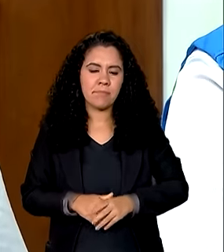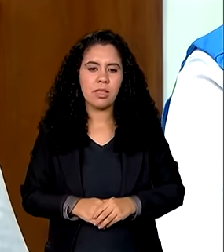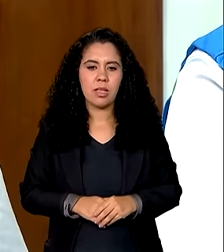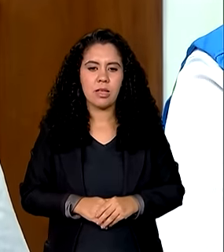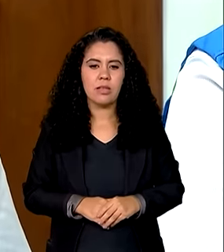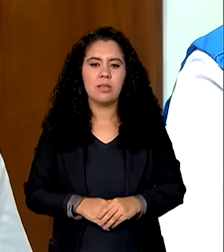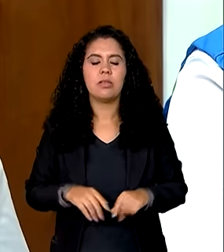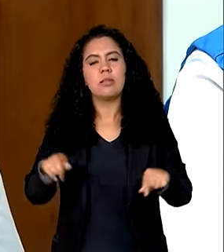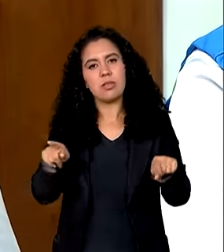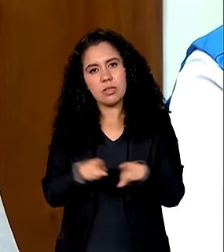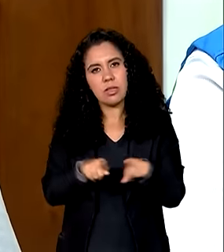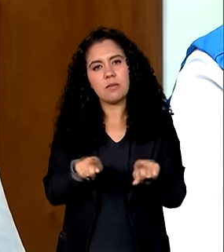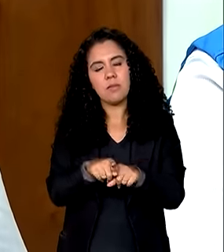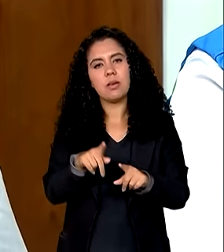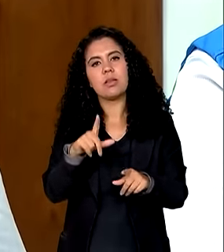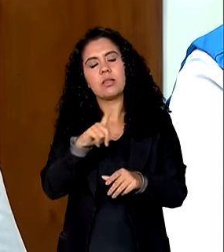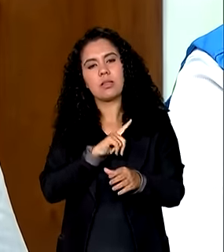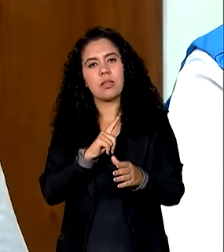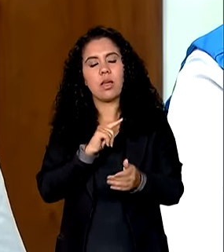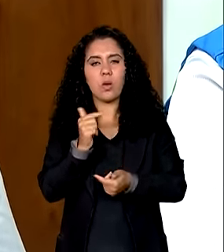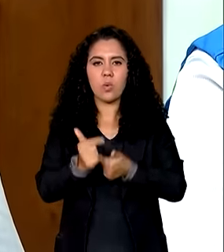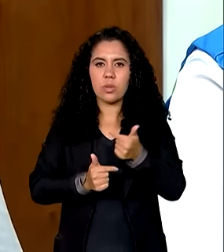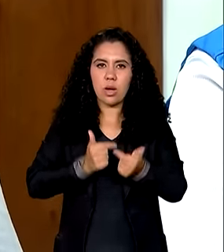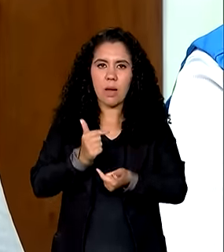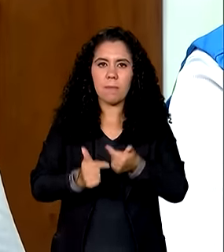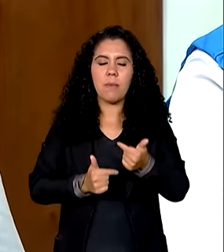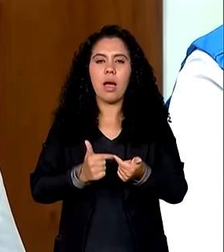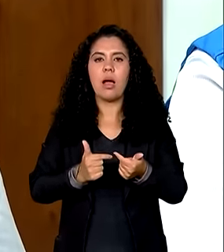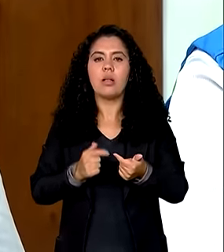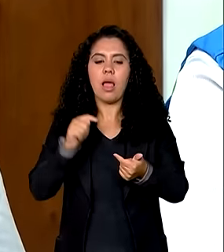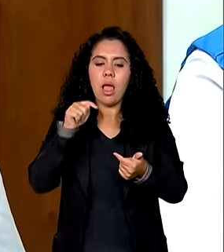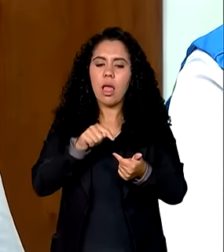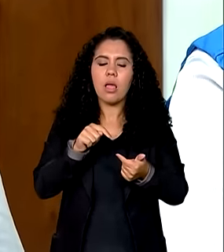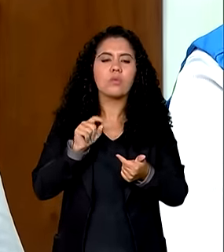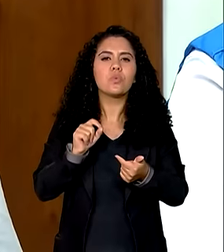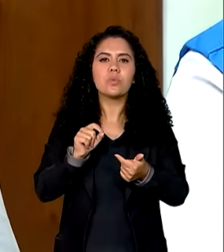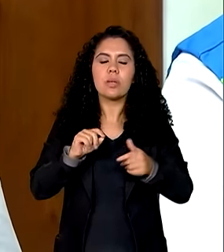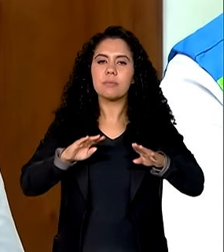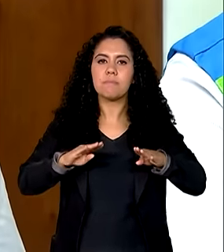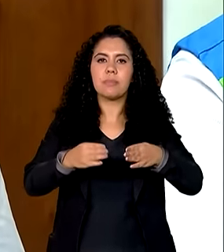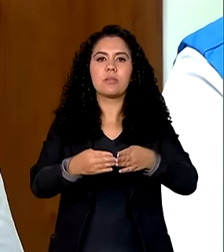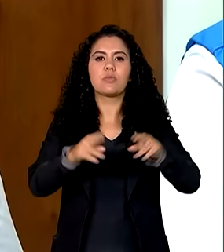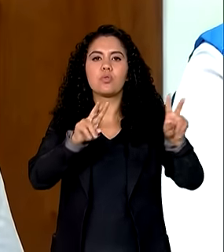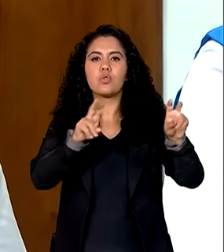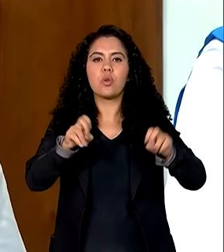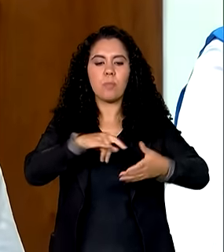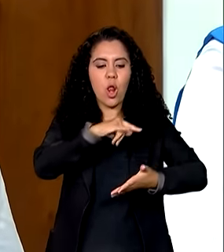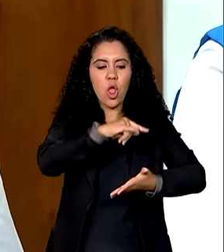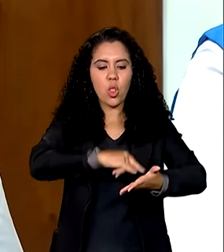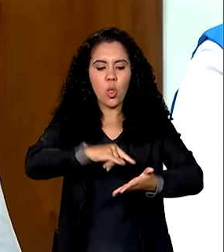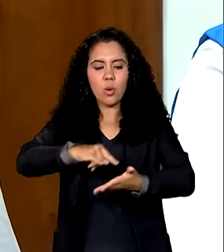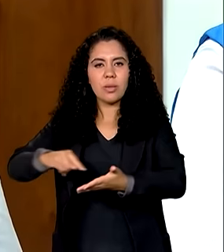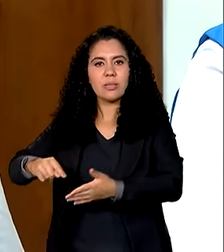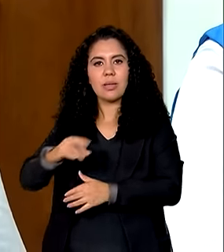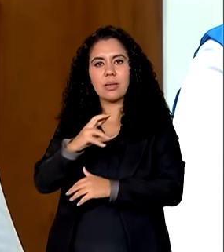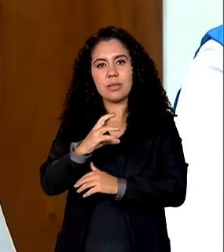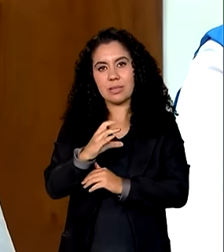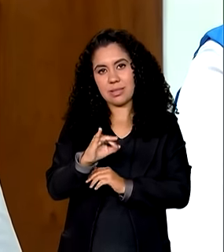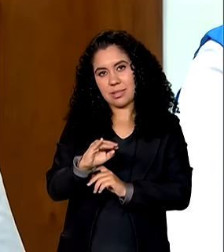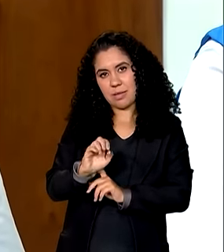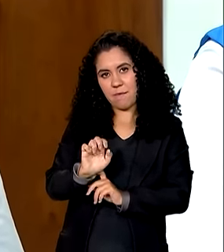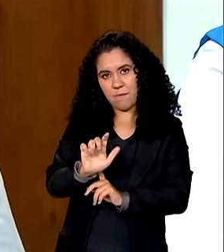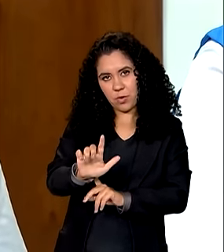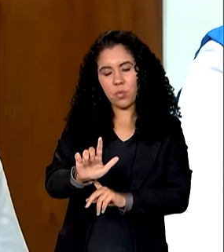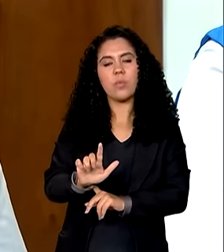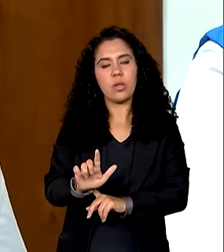e também nós temos um trabalho no Espimento que é um trabalho voltado para a documentação civil nós temos uma coordenação documentação civil